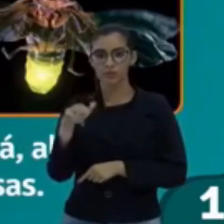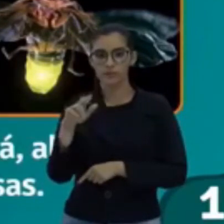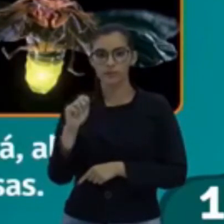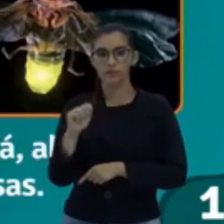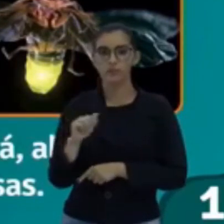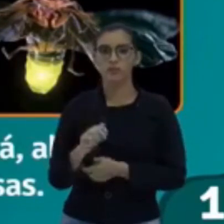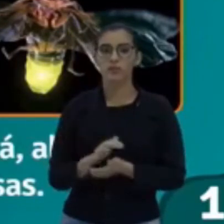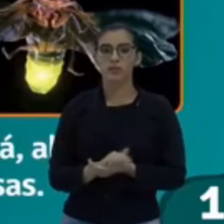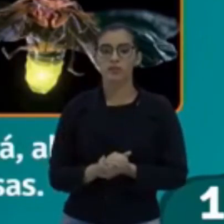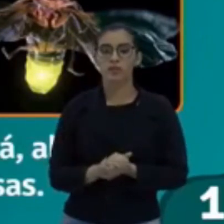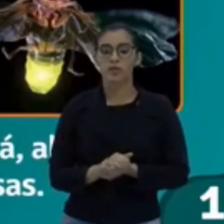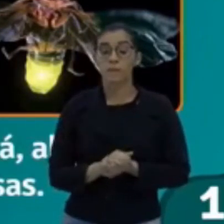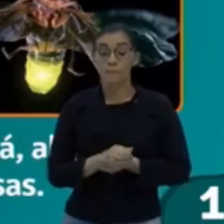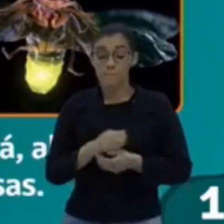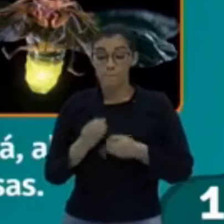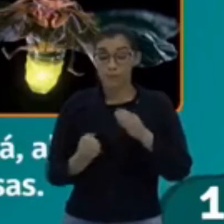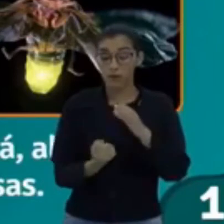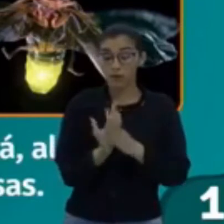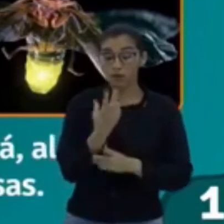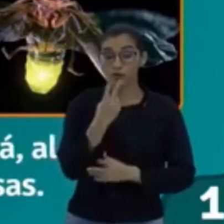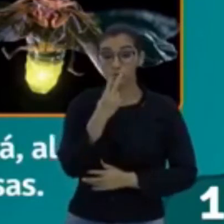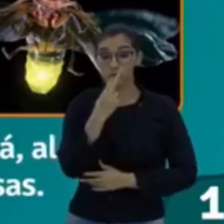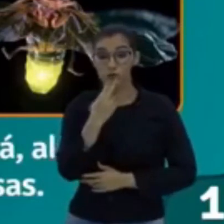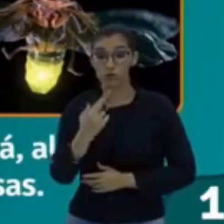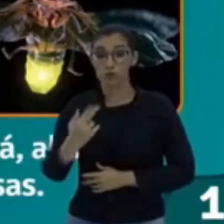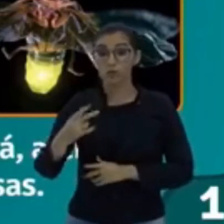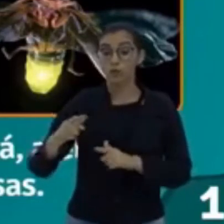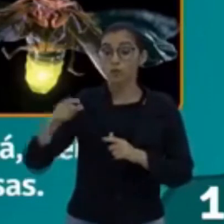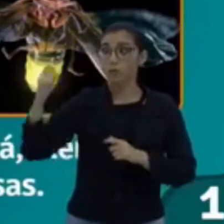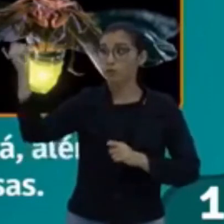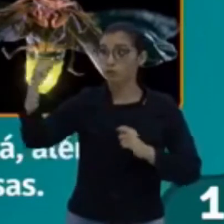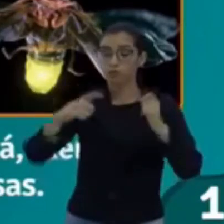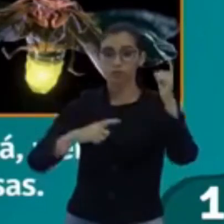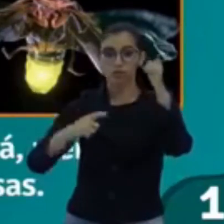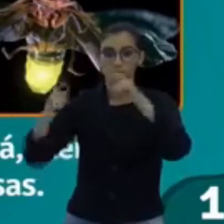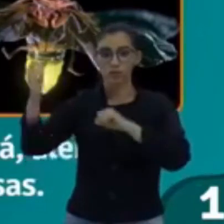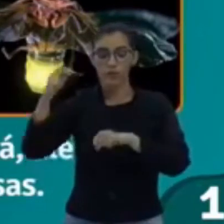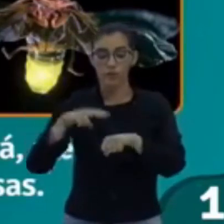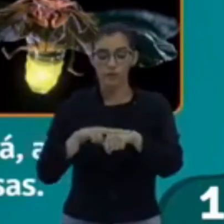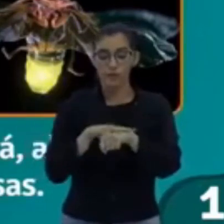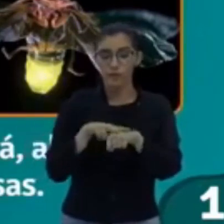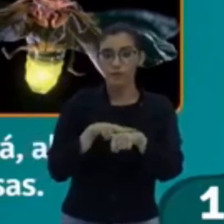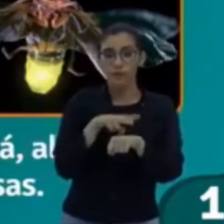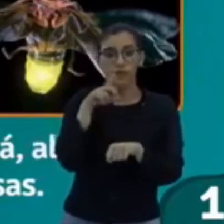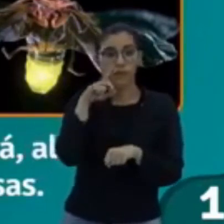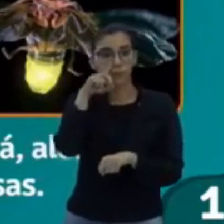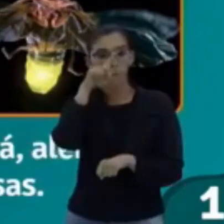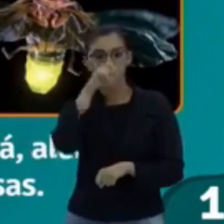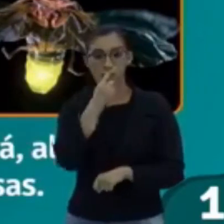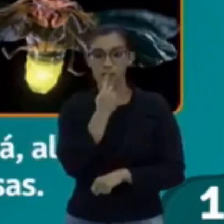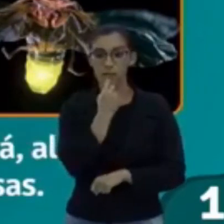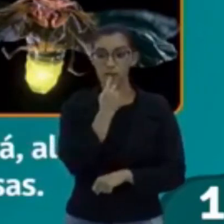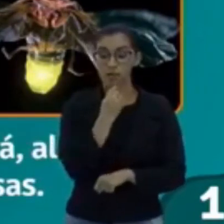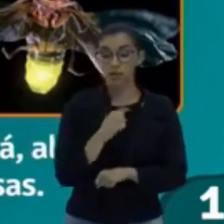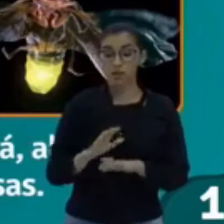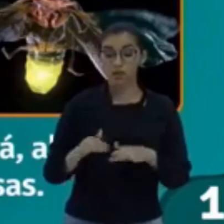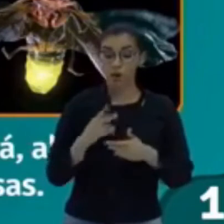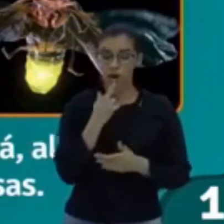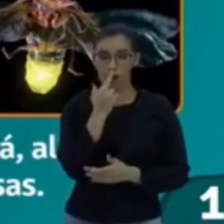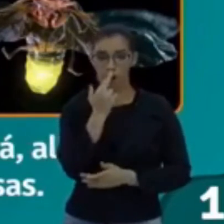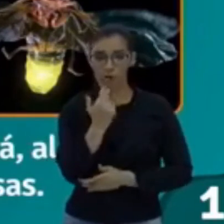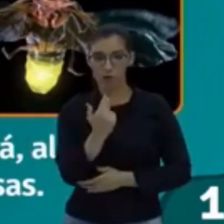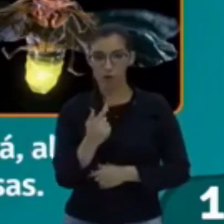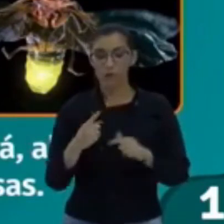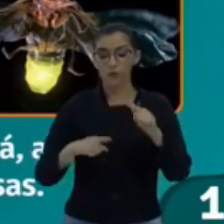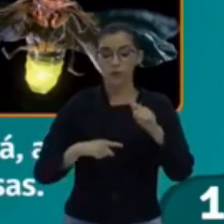de várias cores, como o verde, o amarelo e o vermelho. Filho, a cor do objeto depende da frequência.